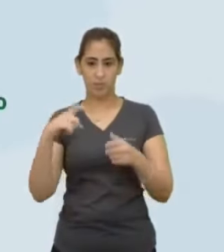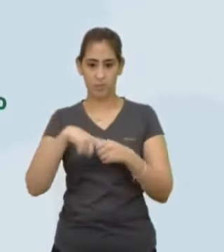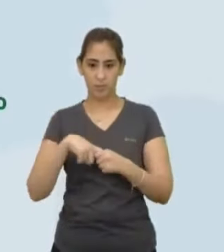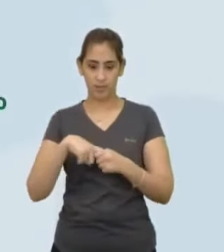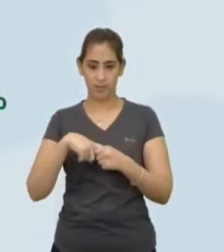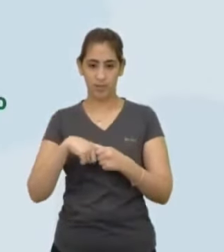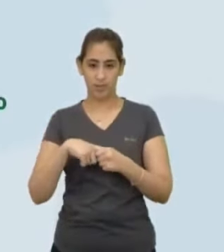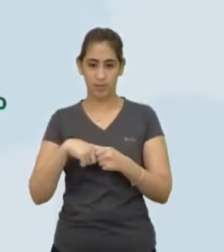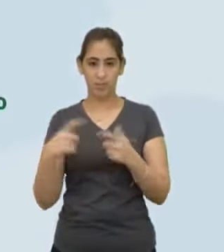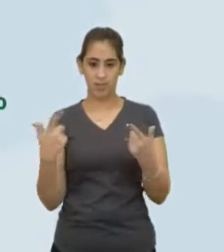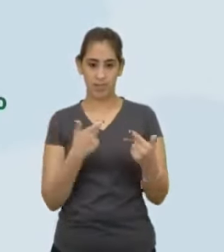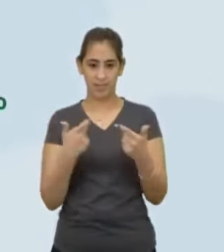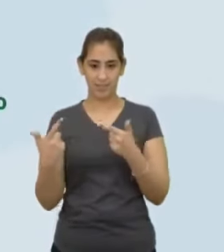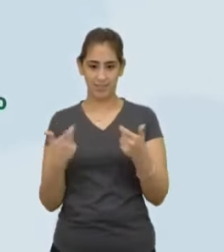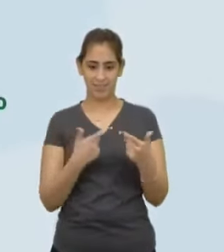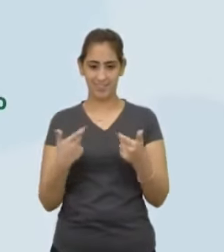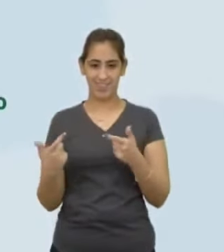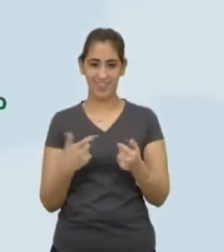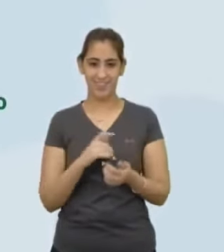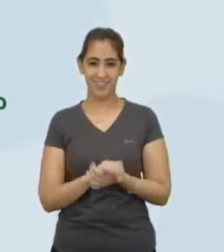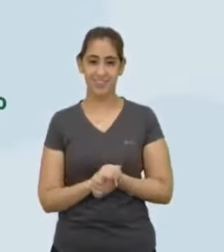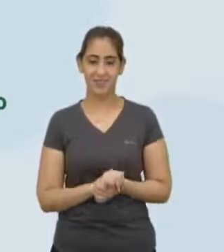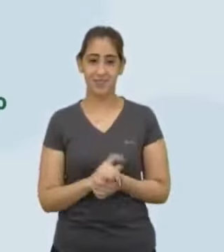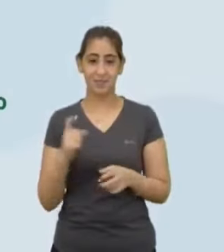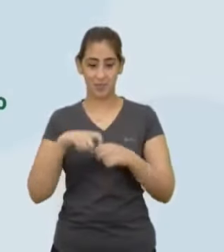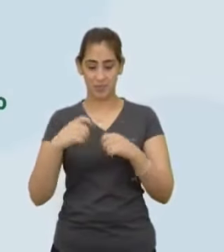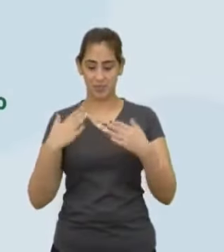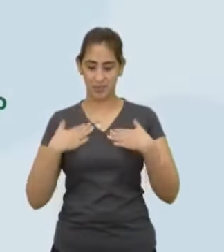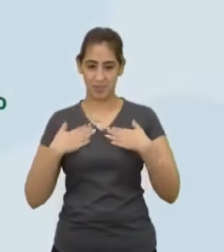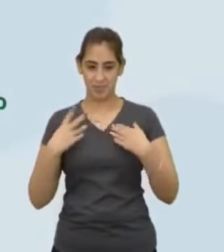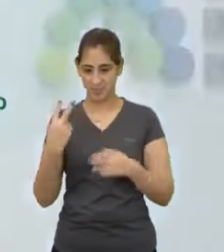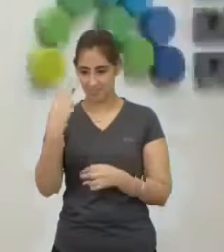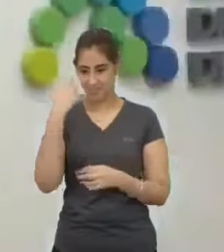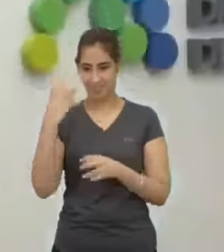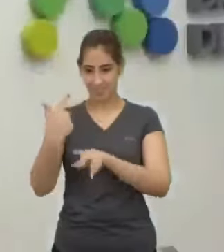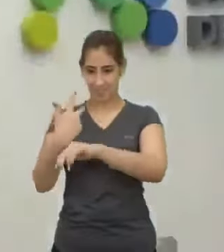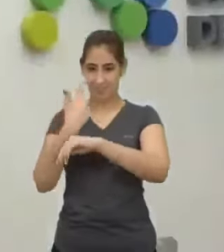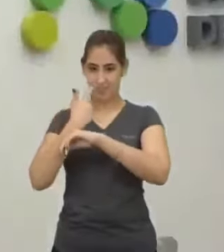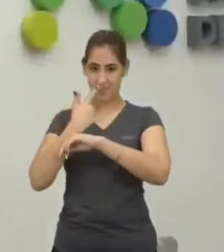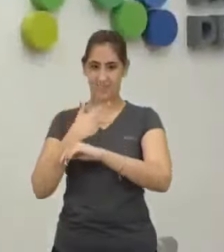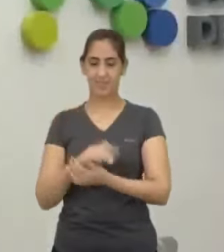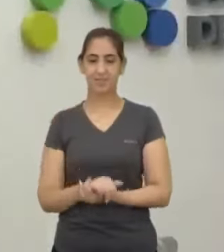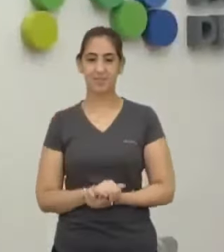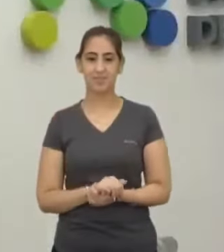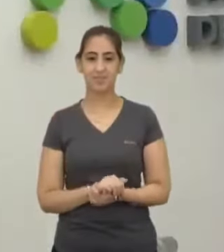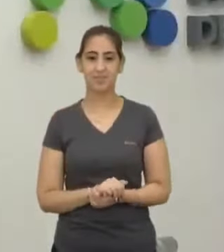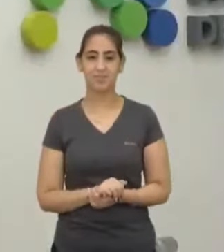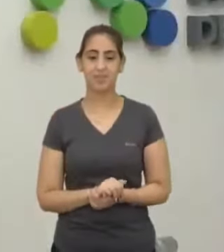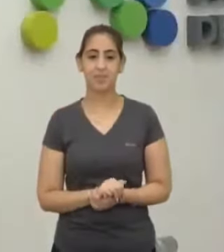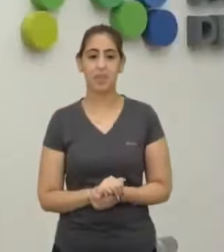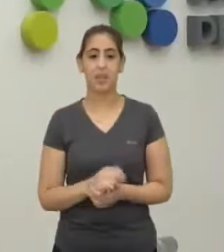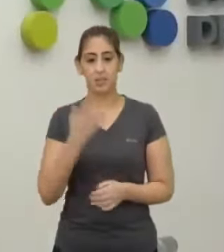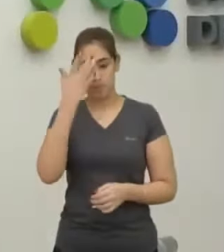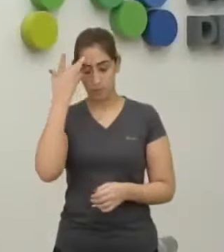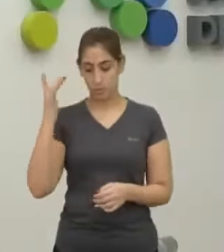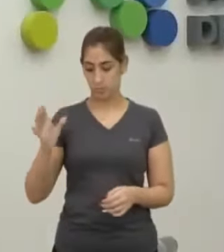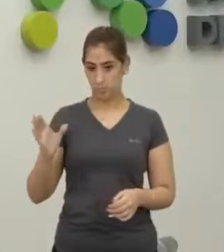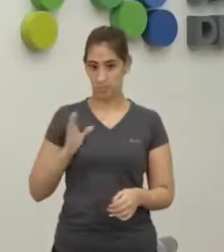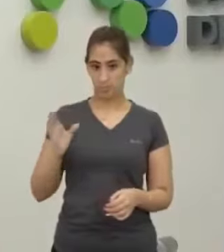Pra guerra Volta aqui pra mim Volta aqui pra mim Quando o nobre não tá guerreando